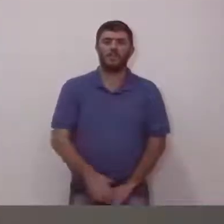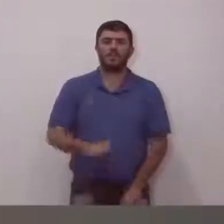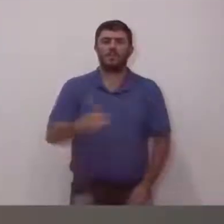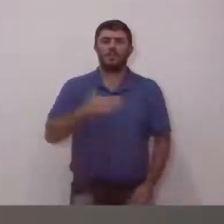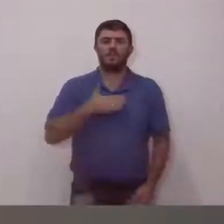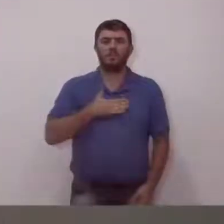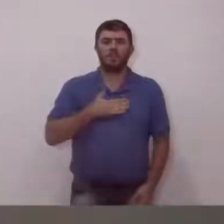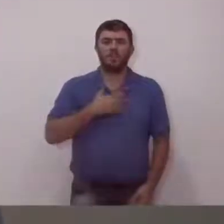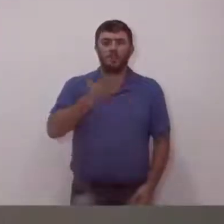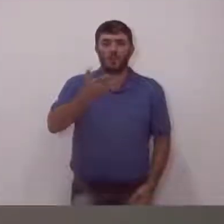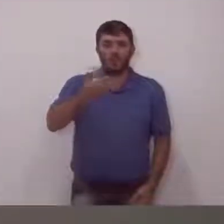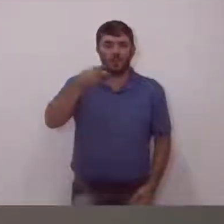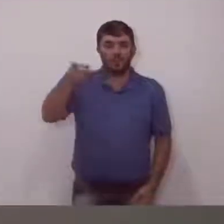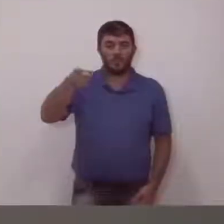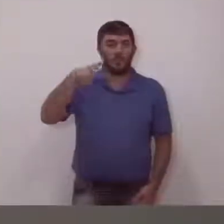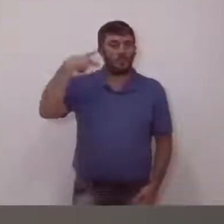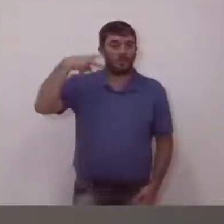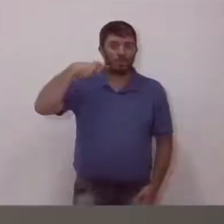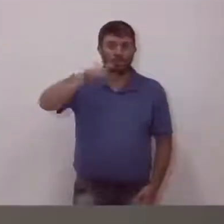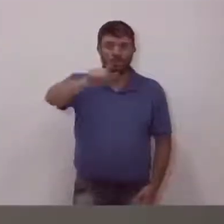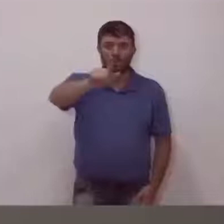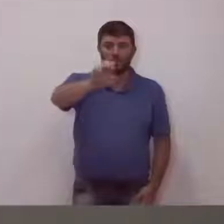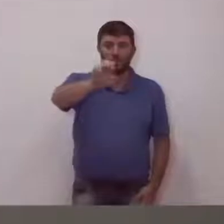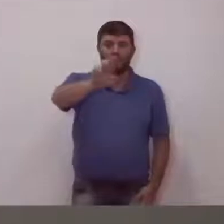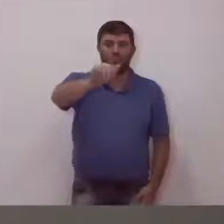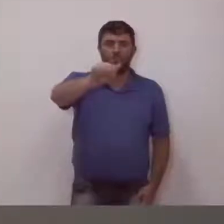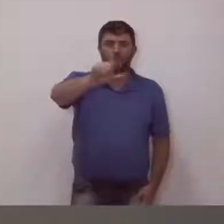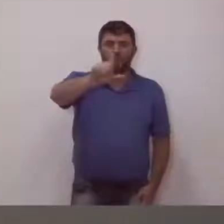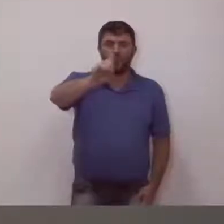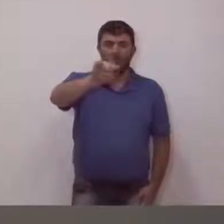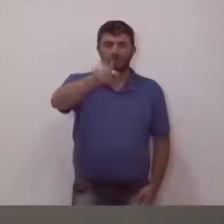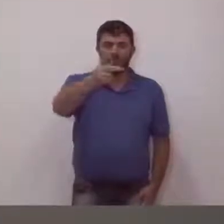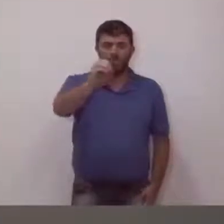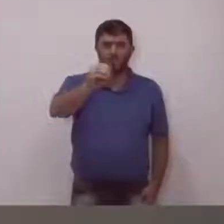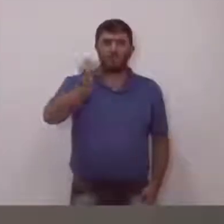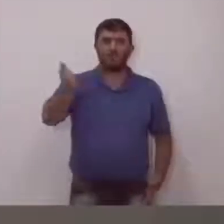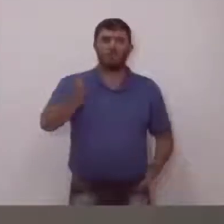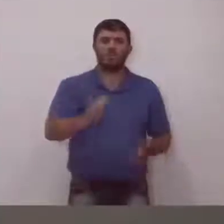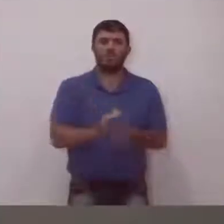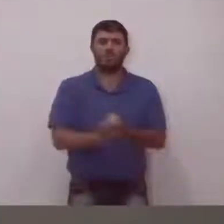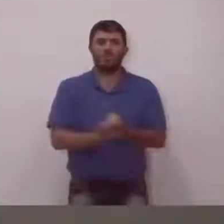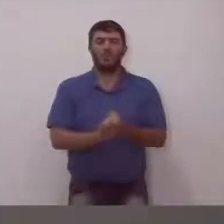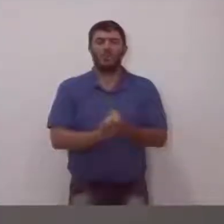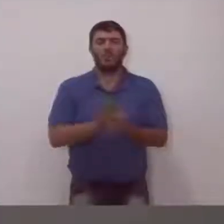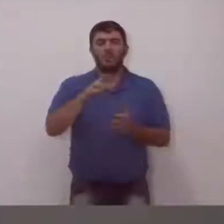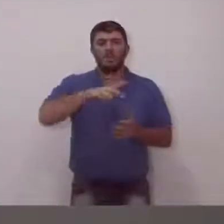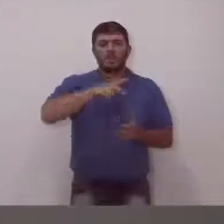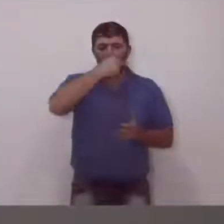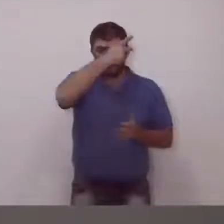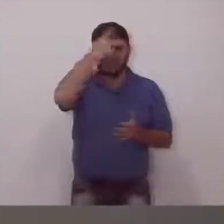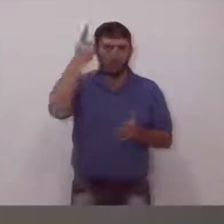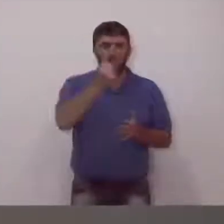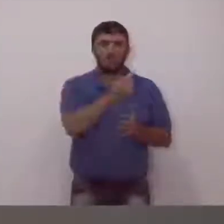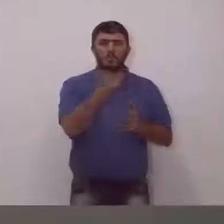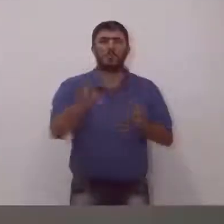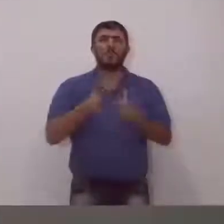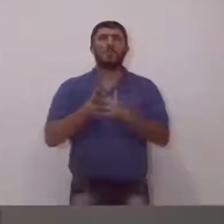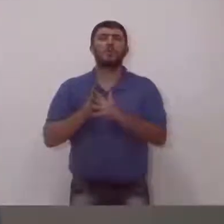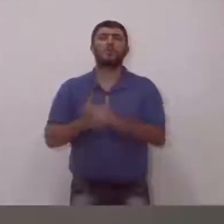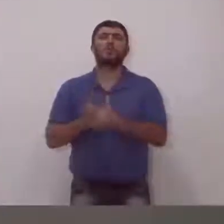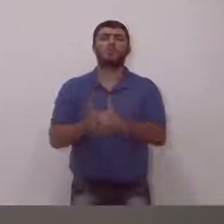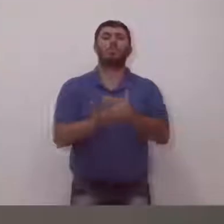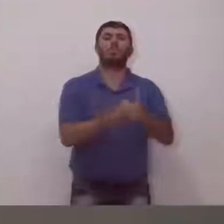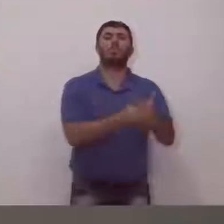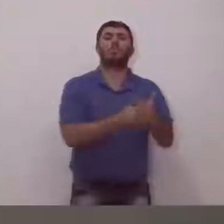vereador Geraldinho Canguçu, algumas pessoas confundem um pouquinho em relação às funções do